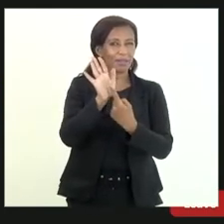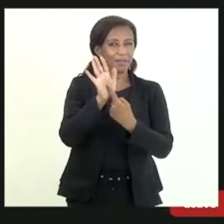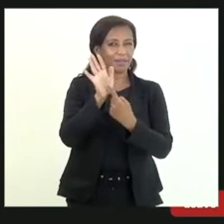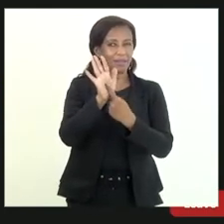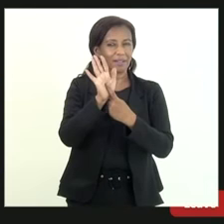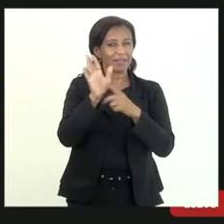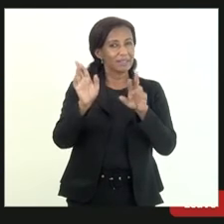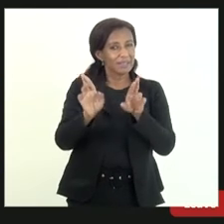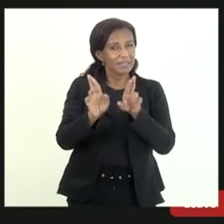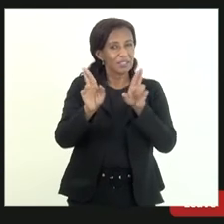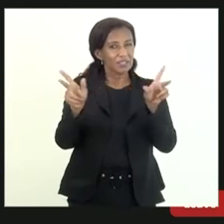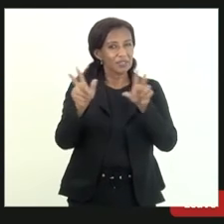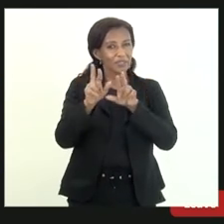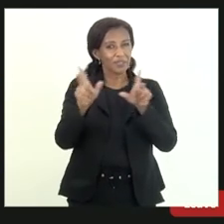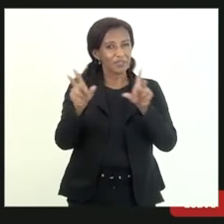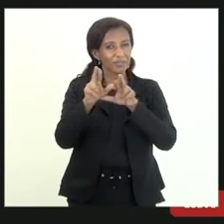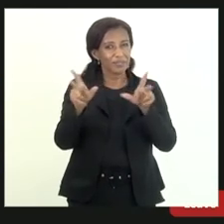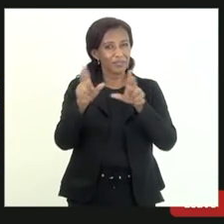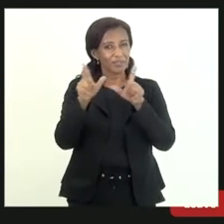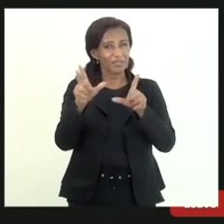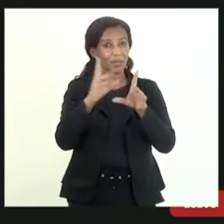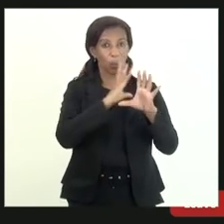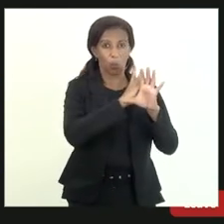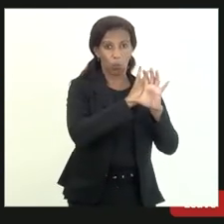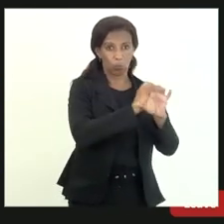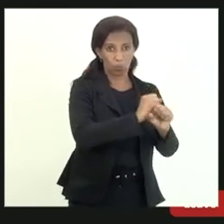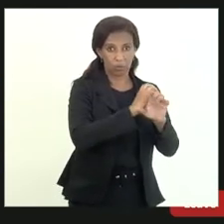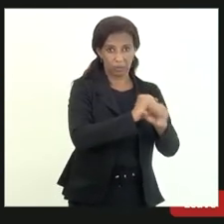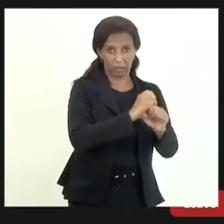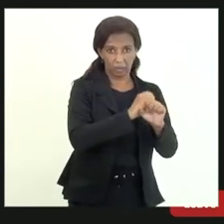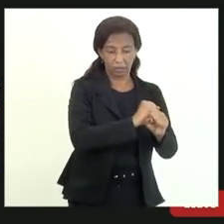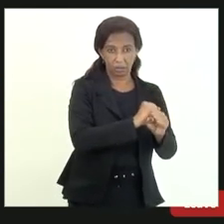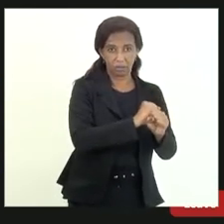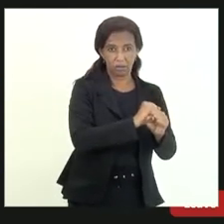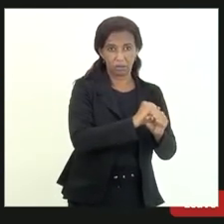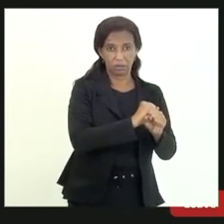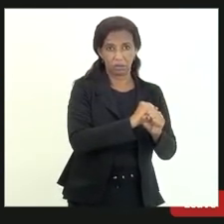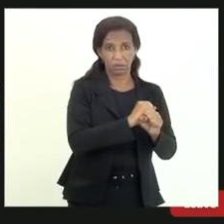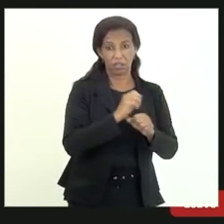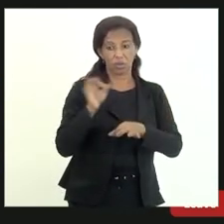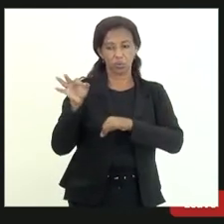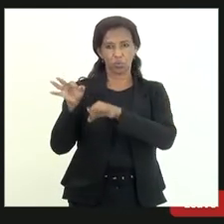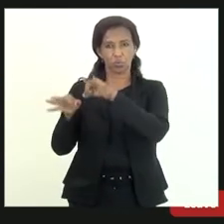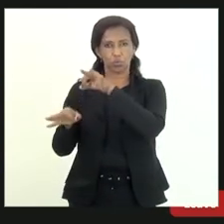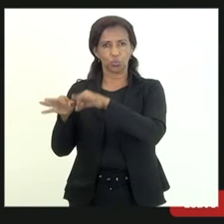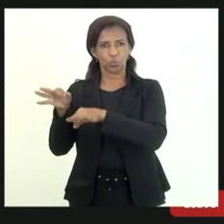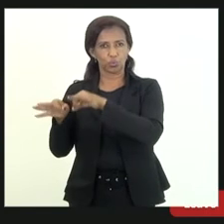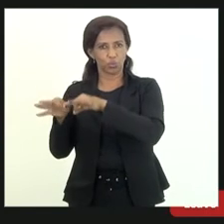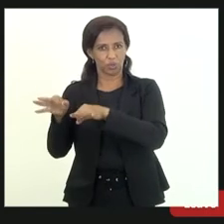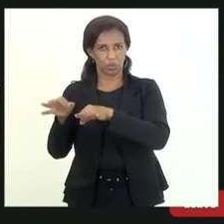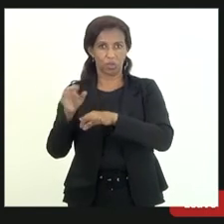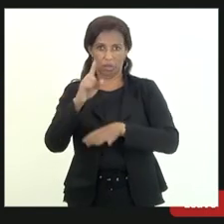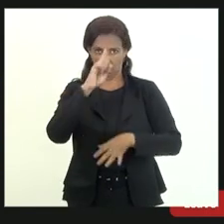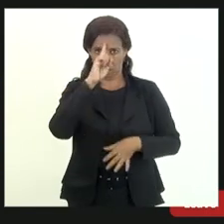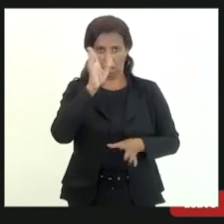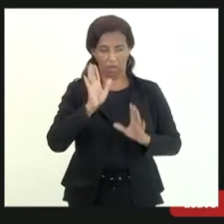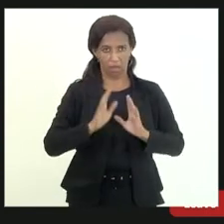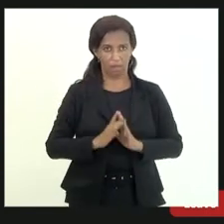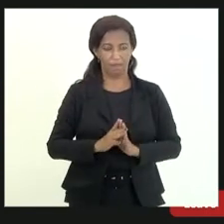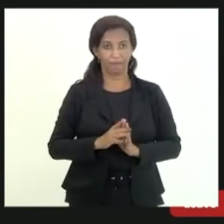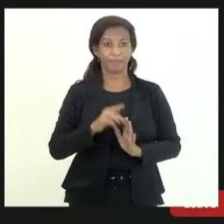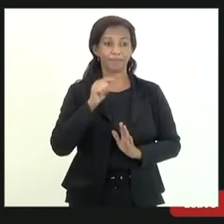essa diferença entre a questão contábil e a questão jurídica essa é a ideia então